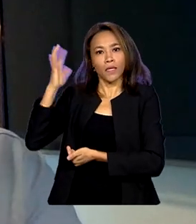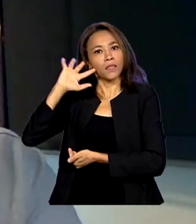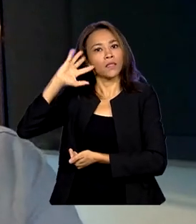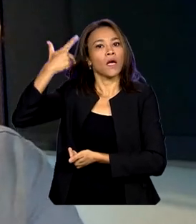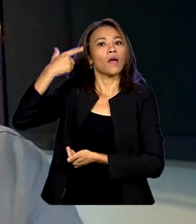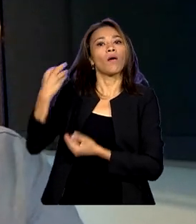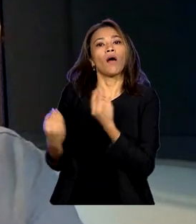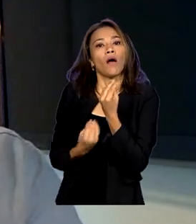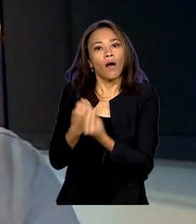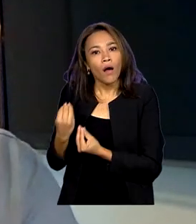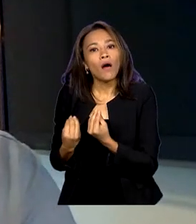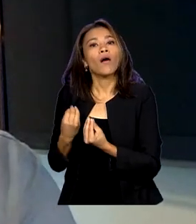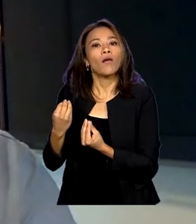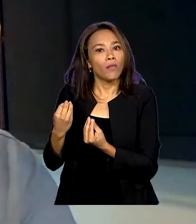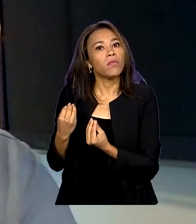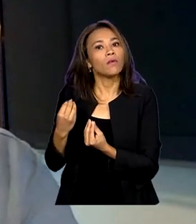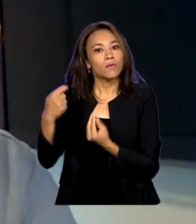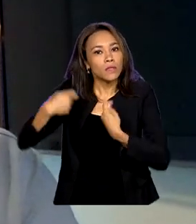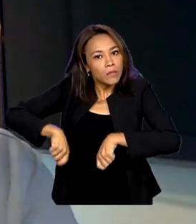sanitárias cabíveis necessárias para o caso.